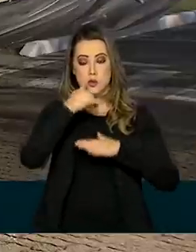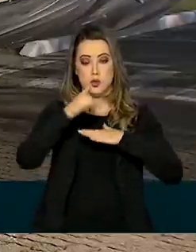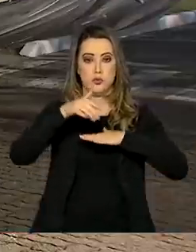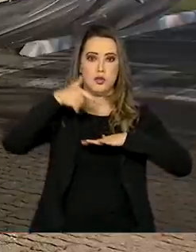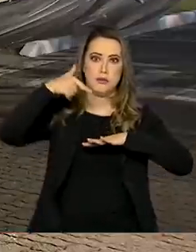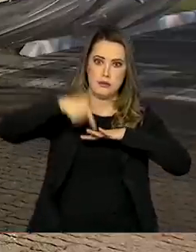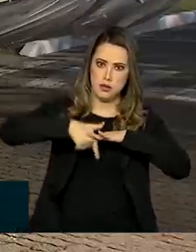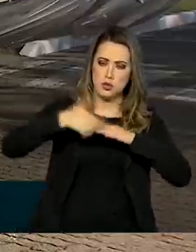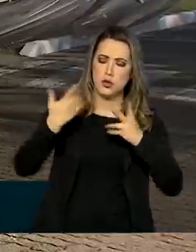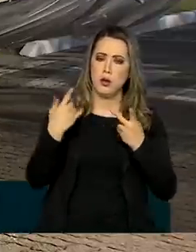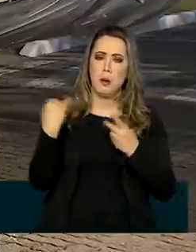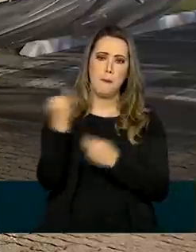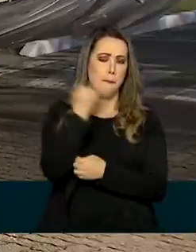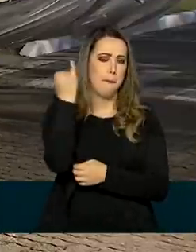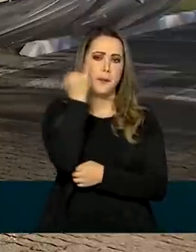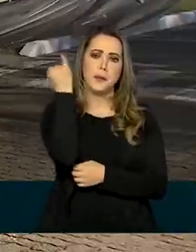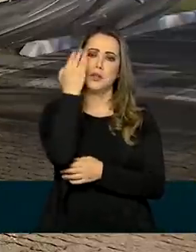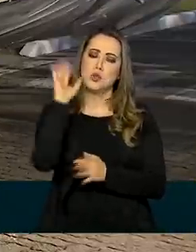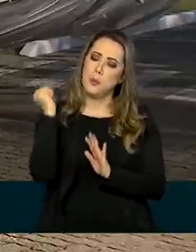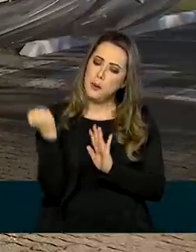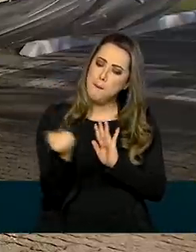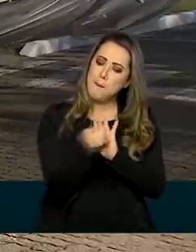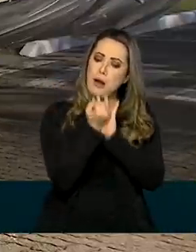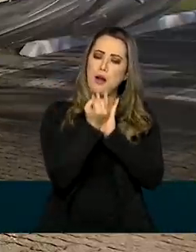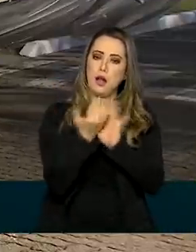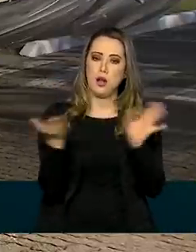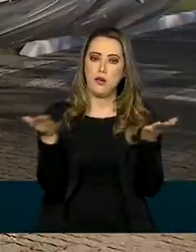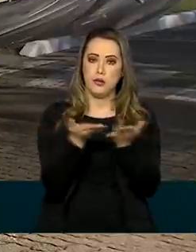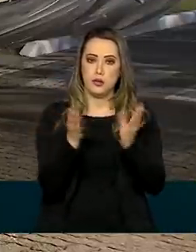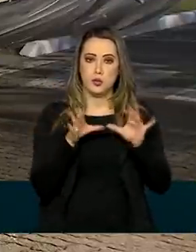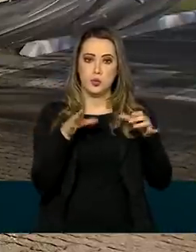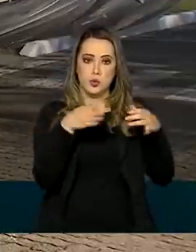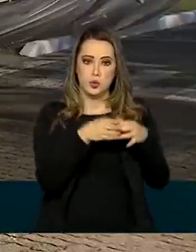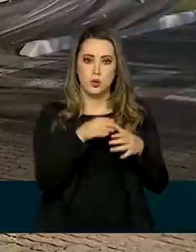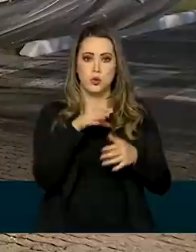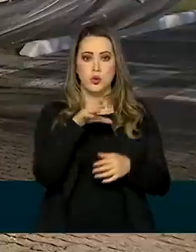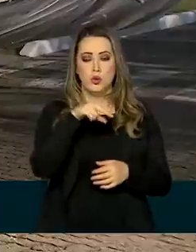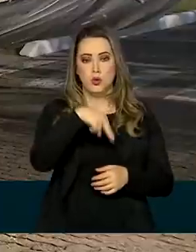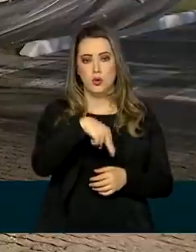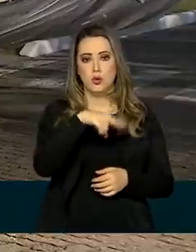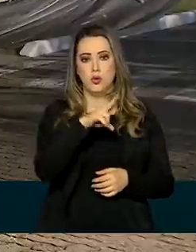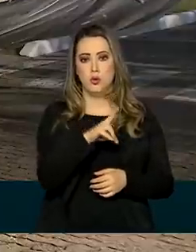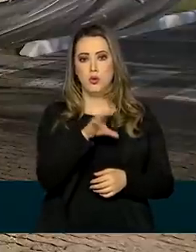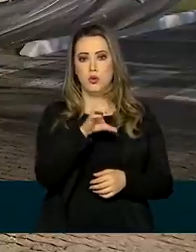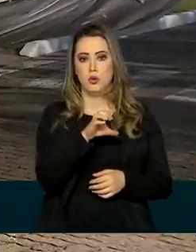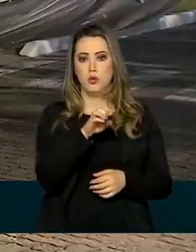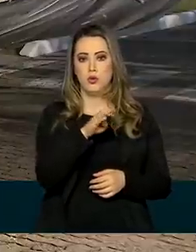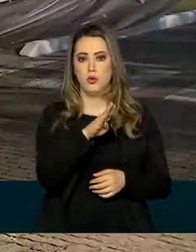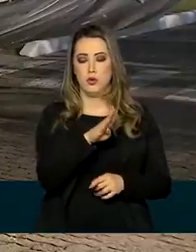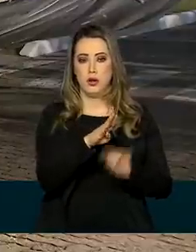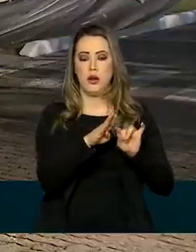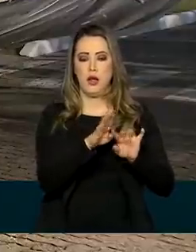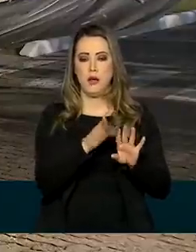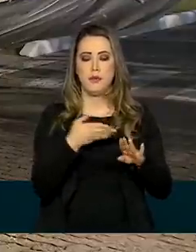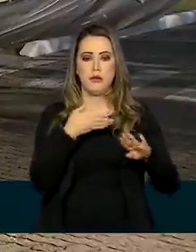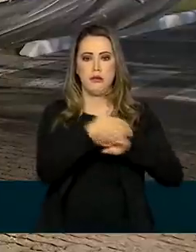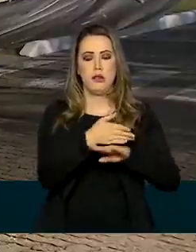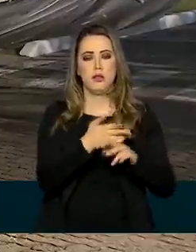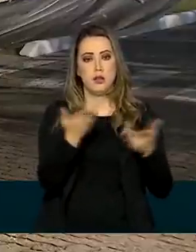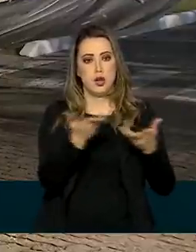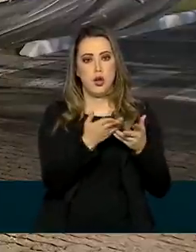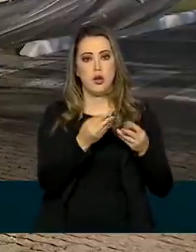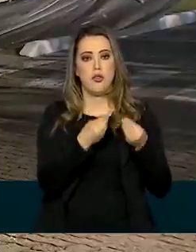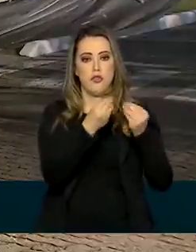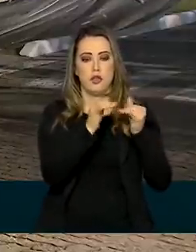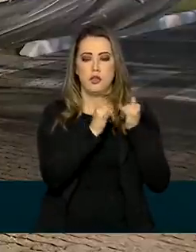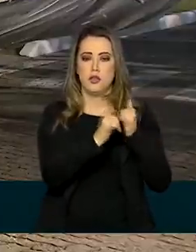muito importante porque marca a entrada no Nuclep nessa linha de produção de torres de transmissão de energia, que vai permitir a parceria